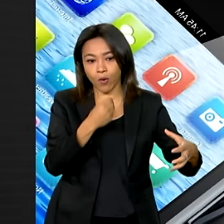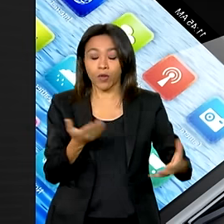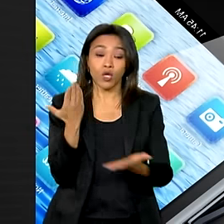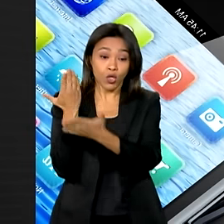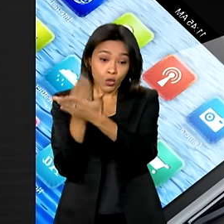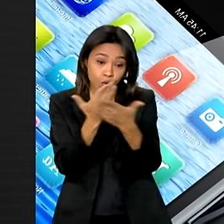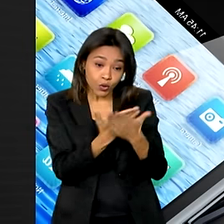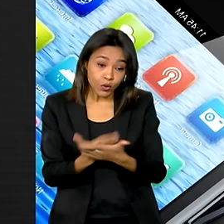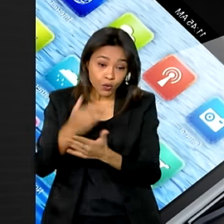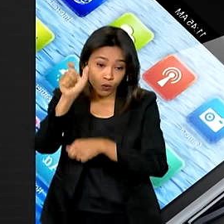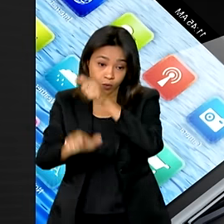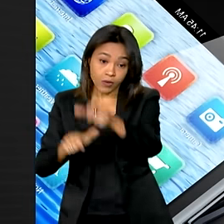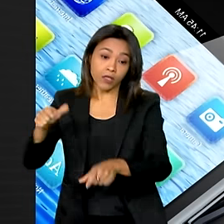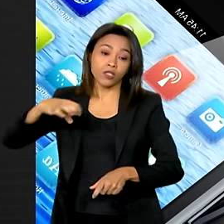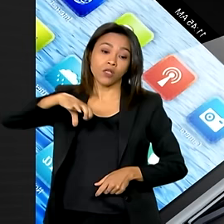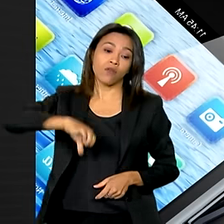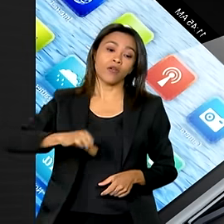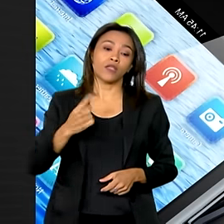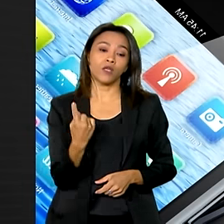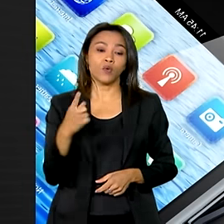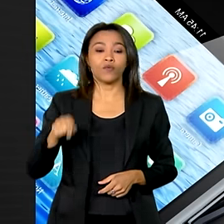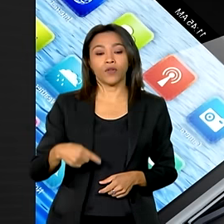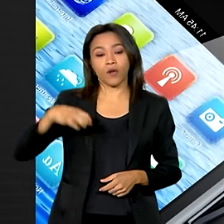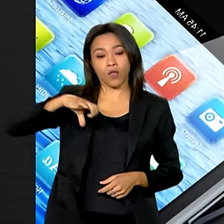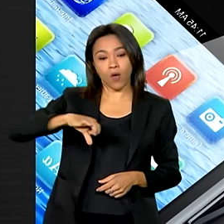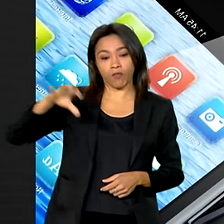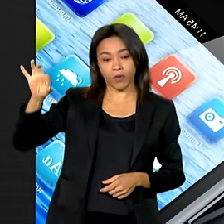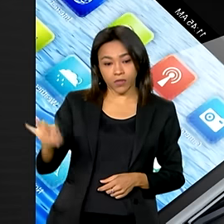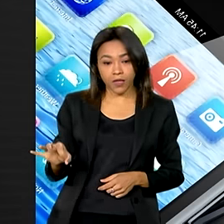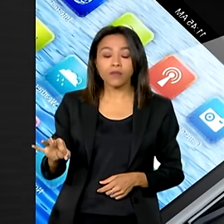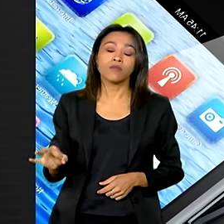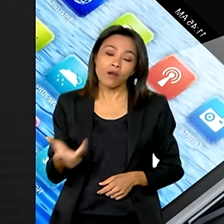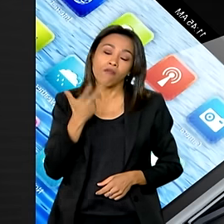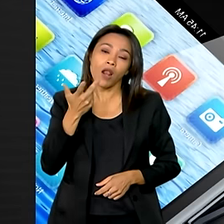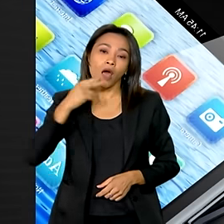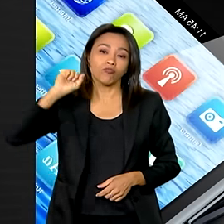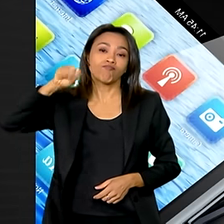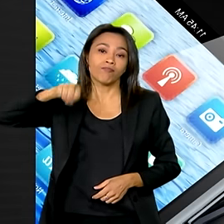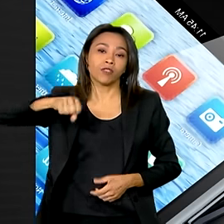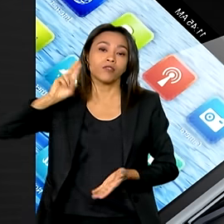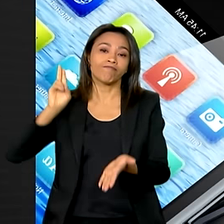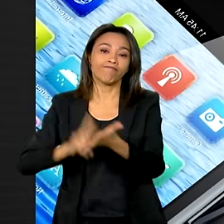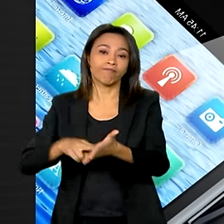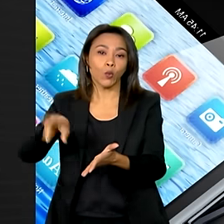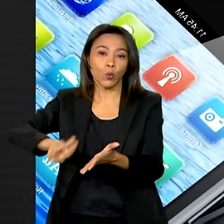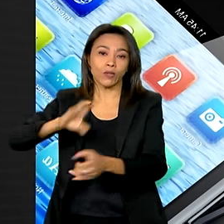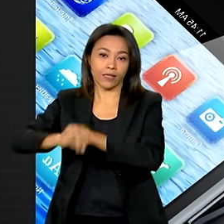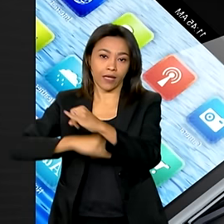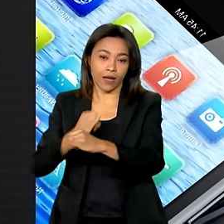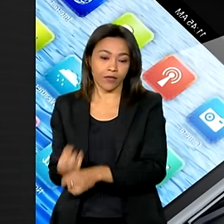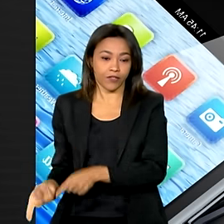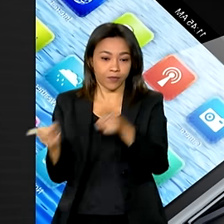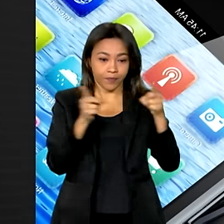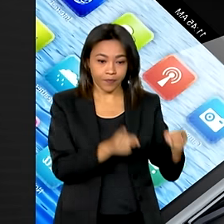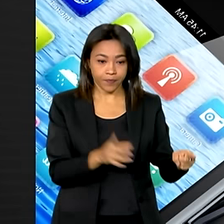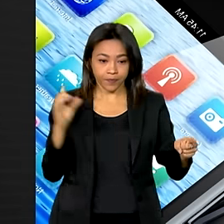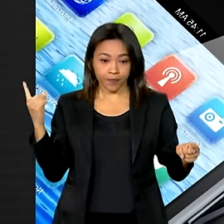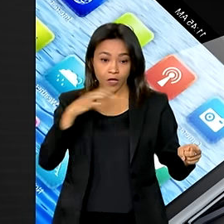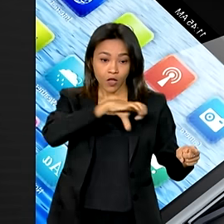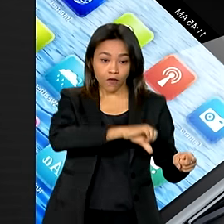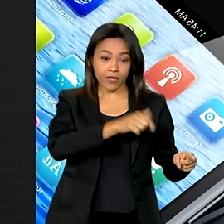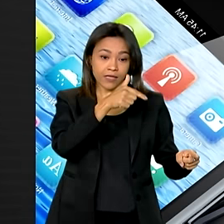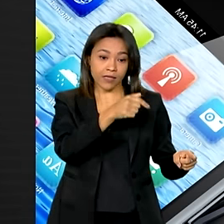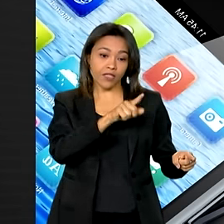91,9% afirmaram utilizar a internet. 97,6